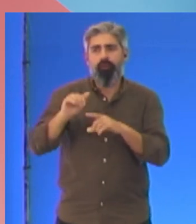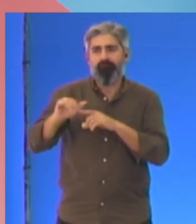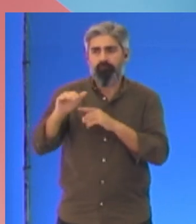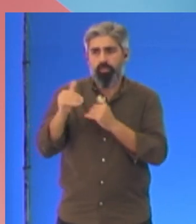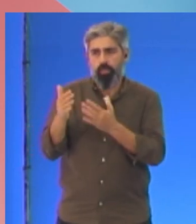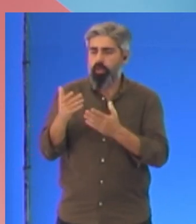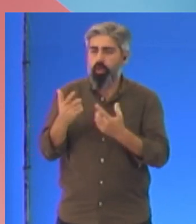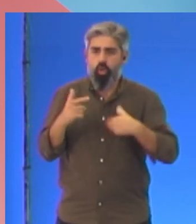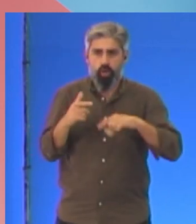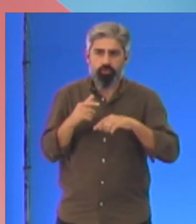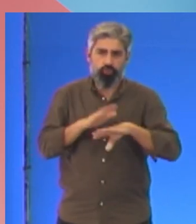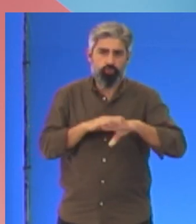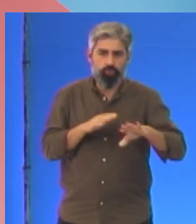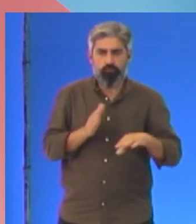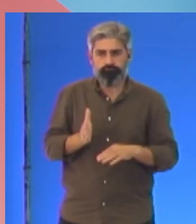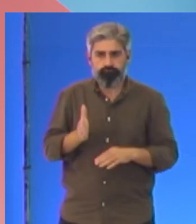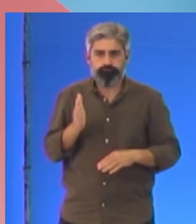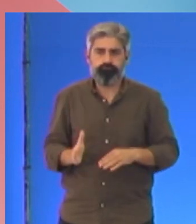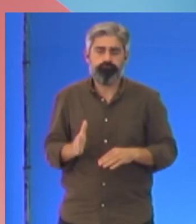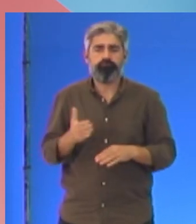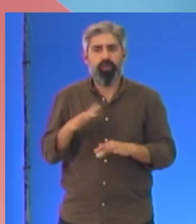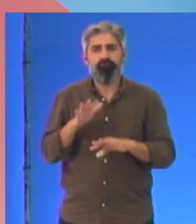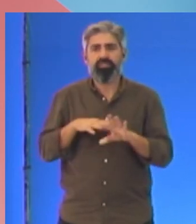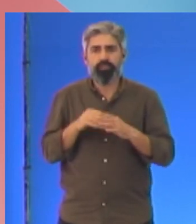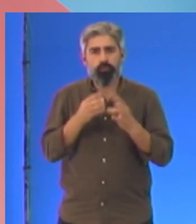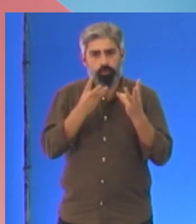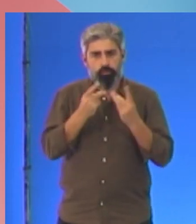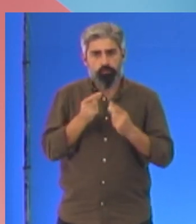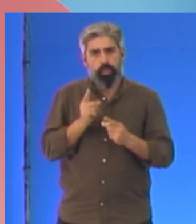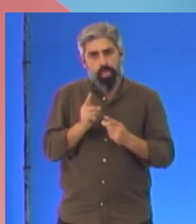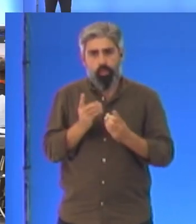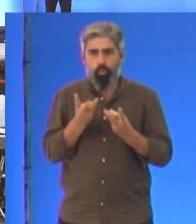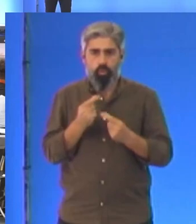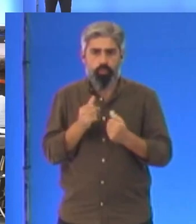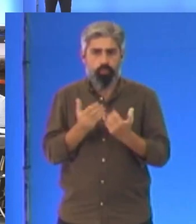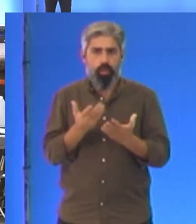esquerda intransigente e que sabe fazer as contas que contam.